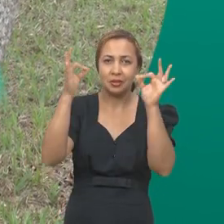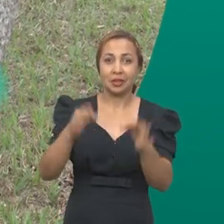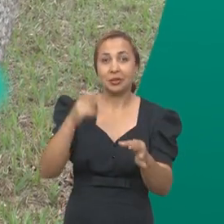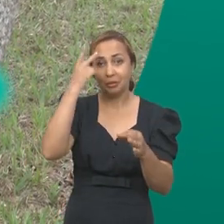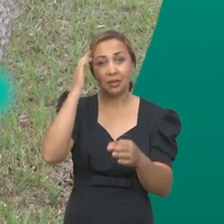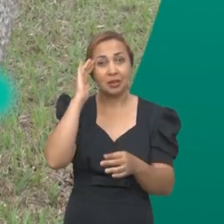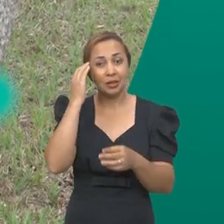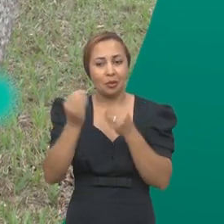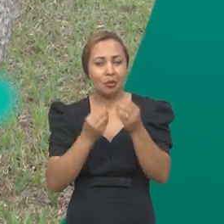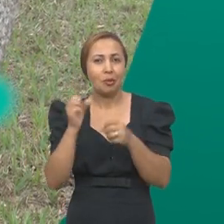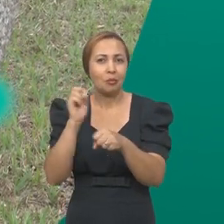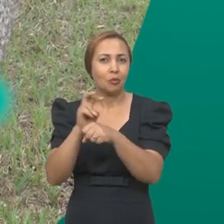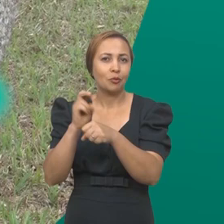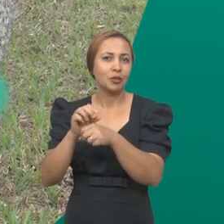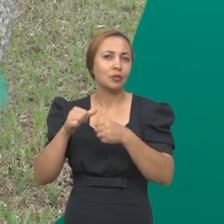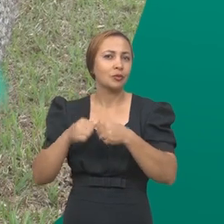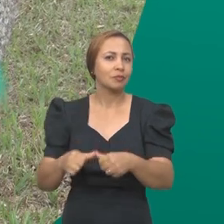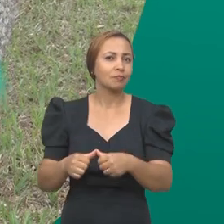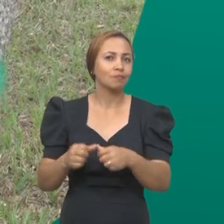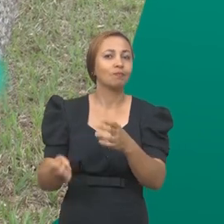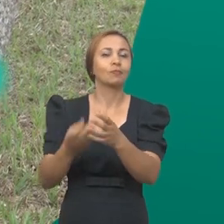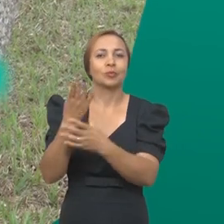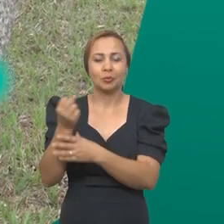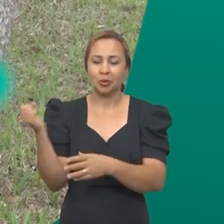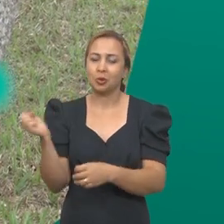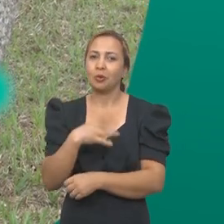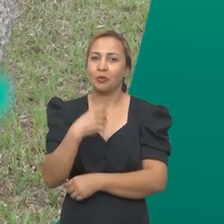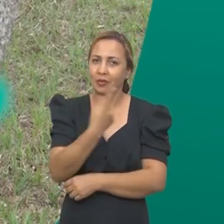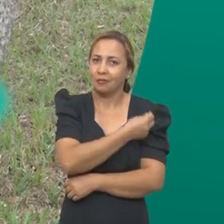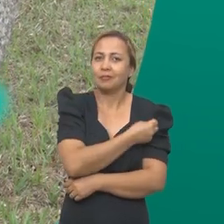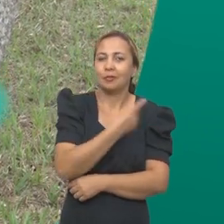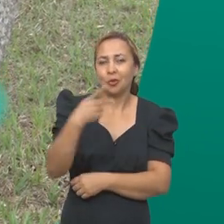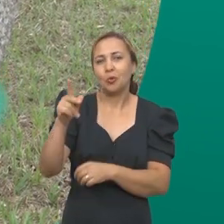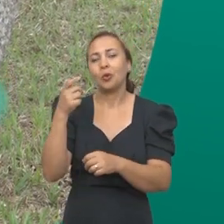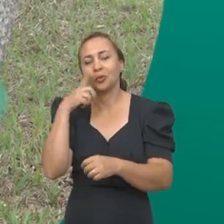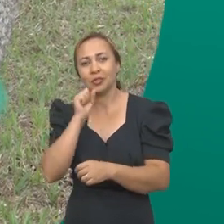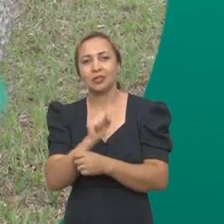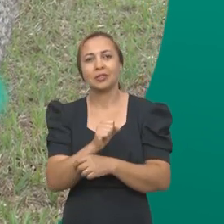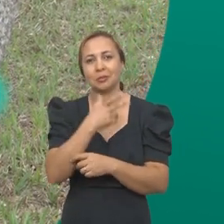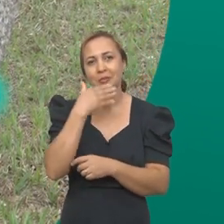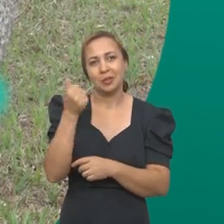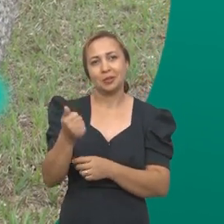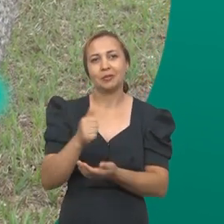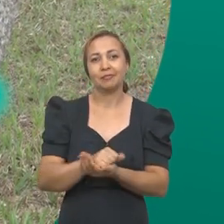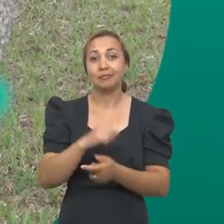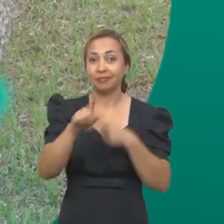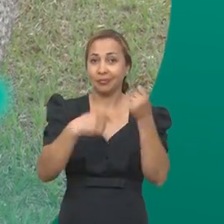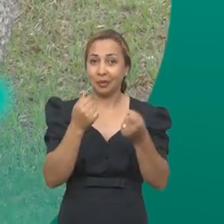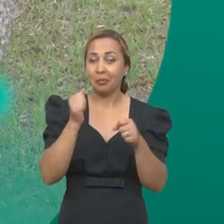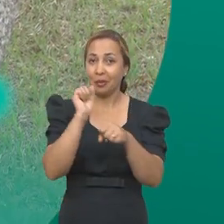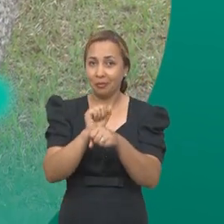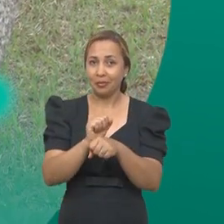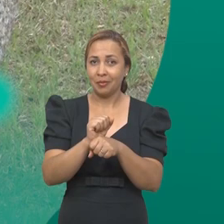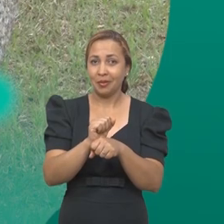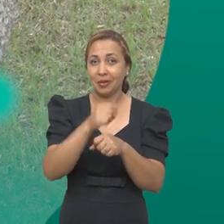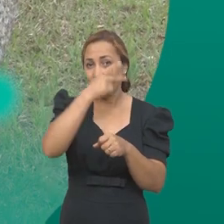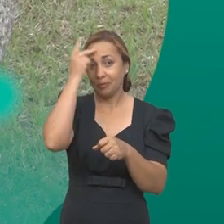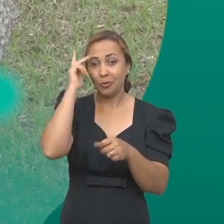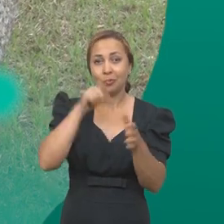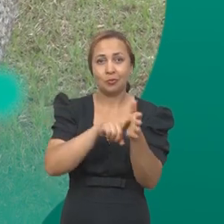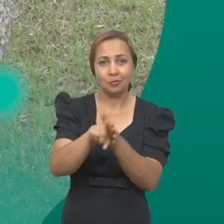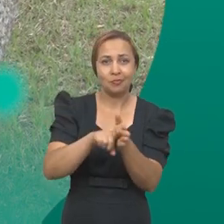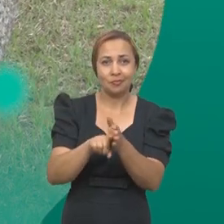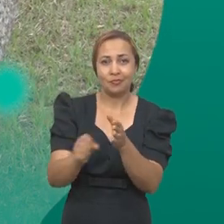certo para entender como o vírus se comporta, o surgimento de novas vacinas e outros benefícios. E depois do intervalo,